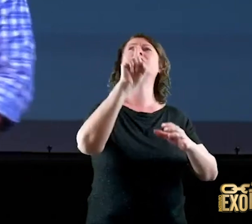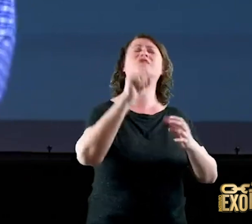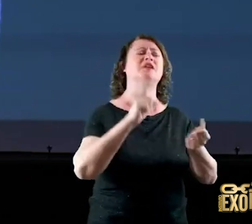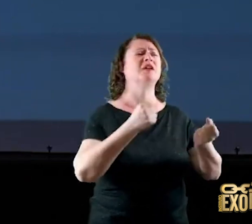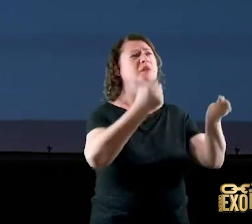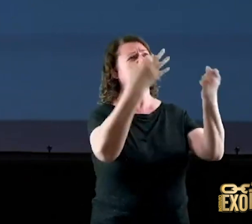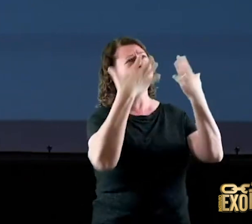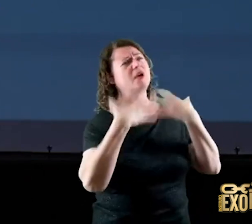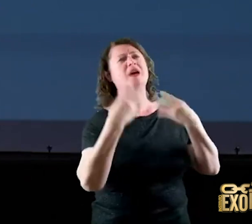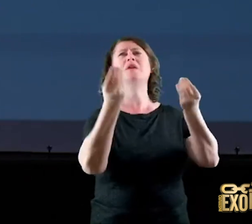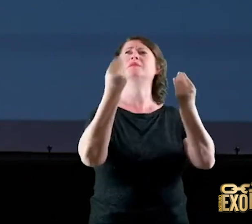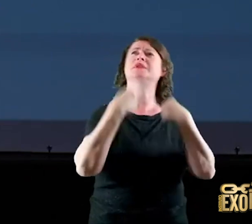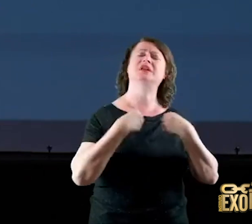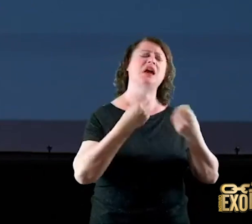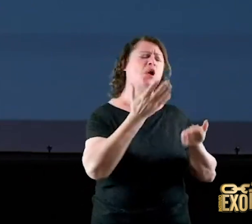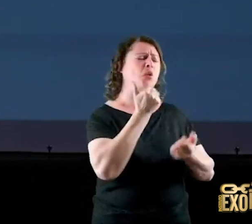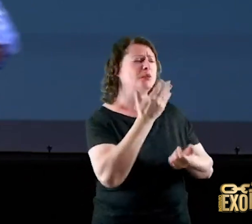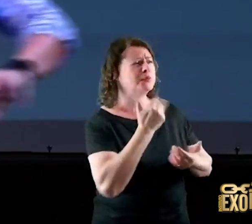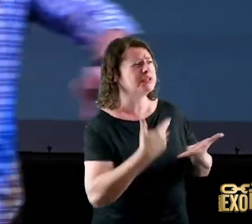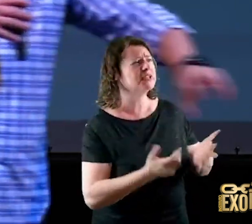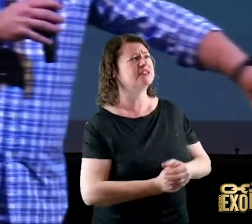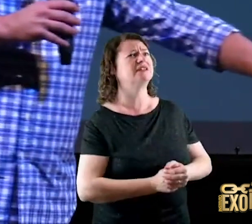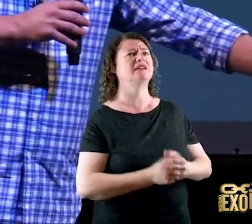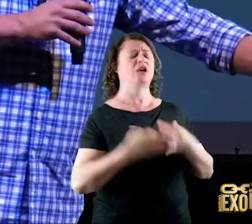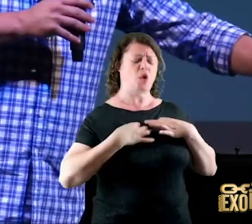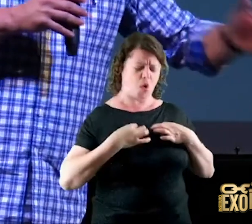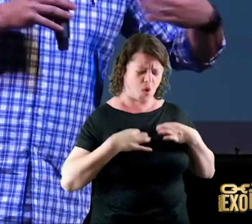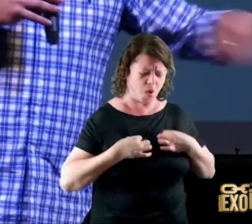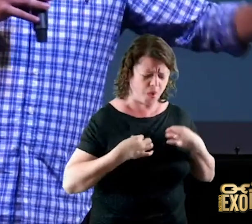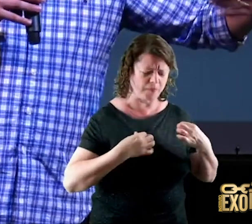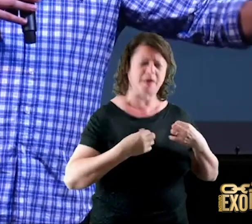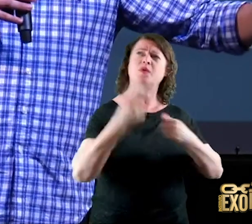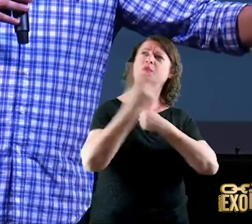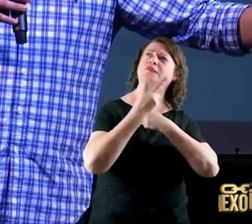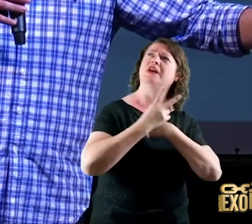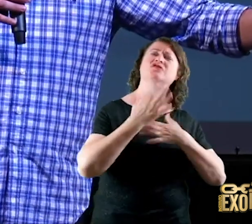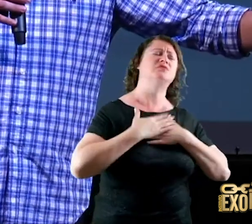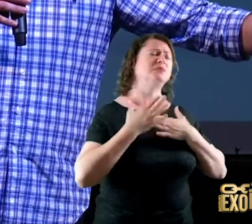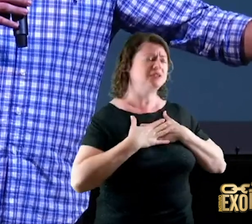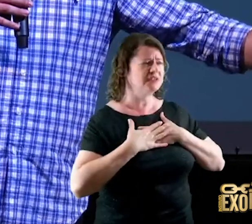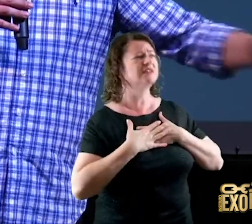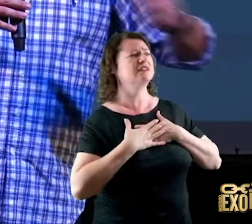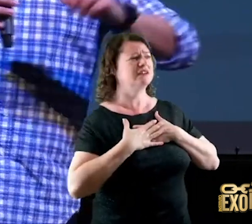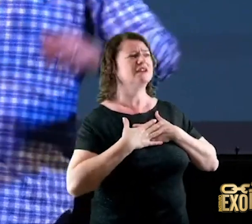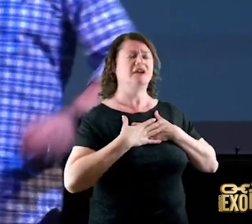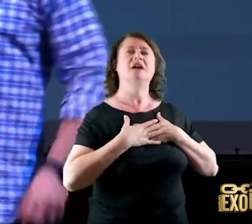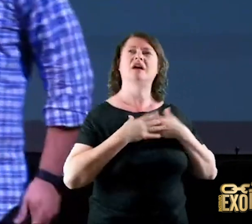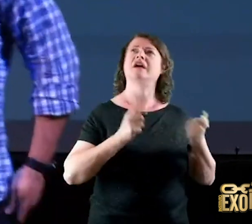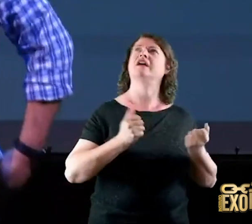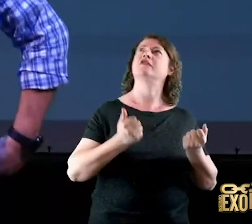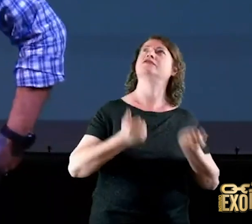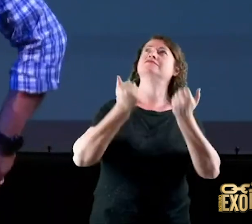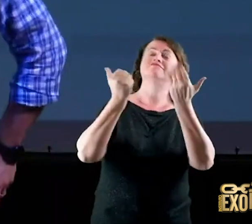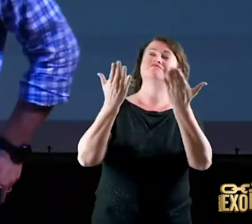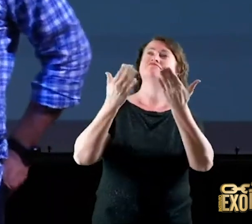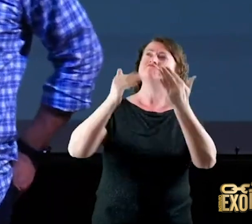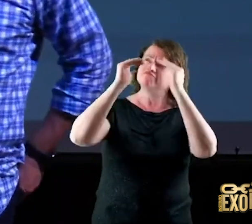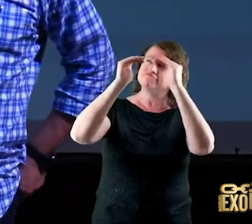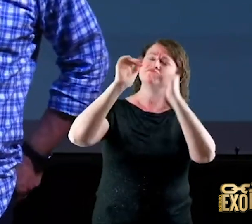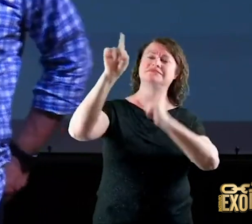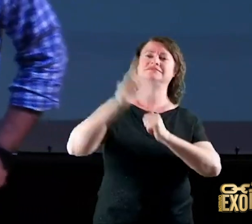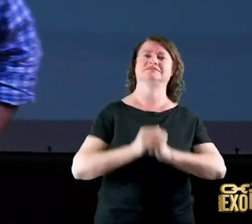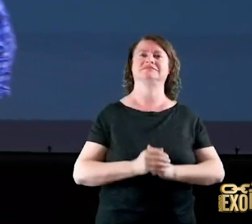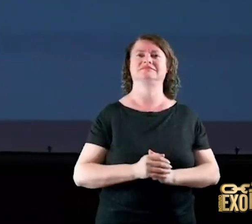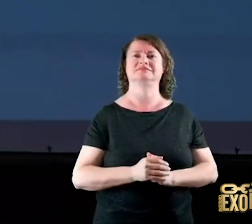tudo não é assim que ele sai? ele sai assim de Canaã aí ele fica 20 anos lá em Padarã quando ele volta sabe o que ele quer? paz